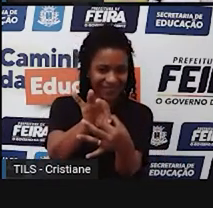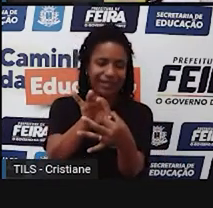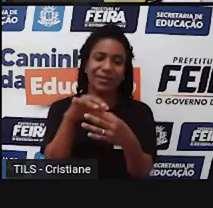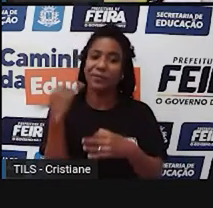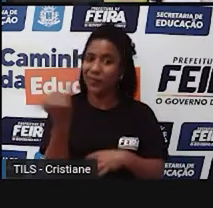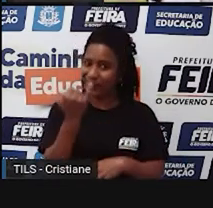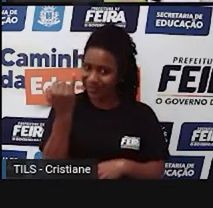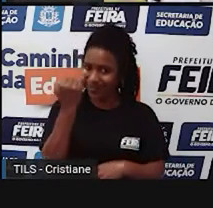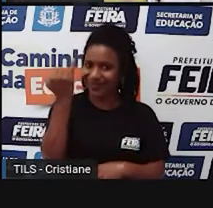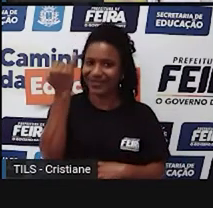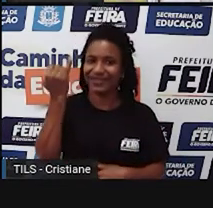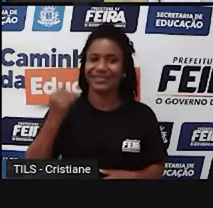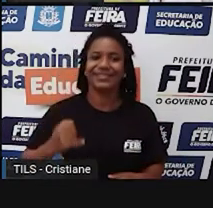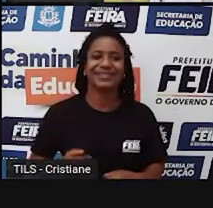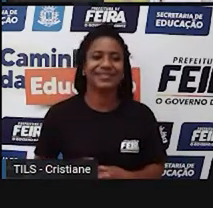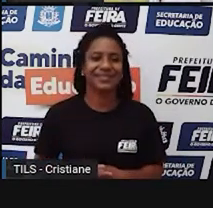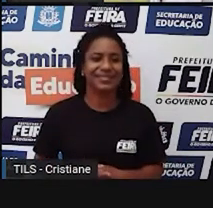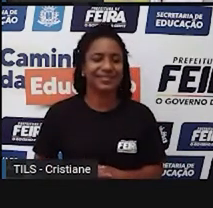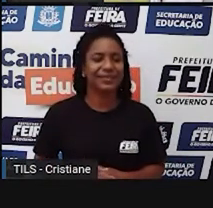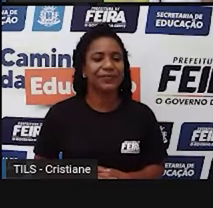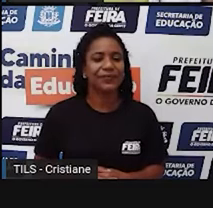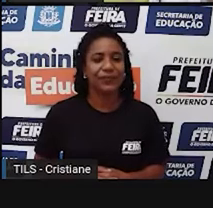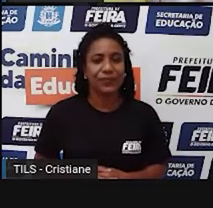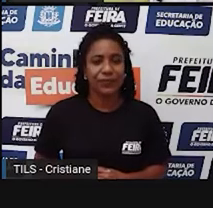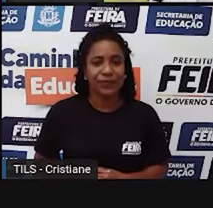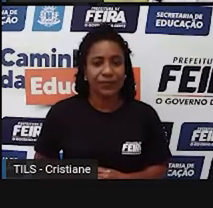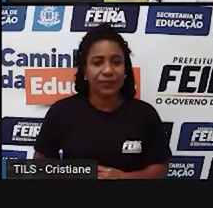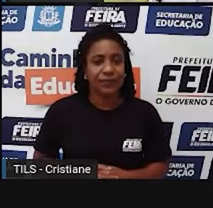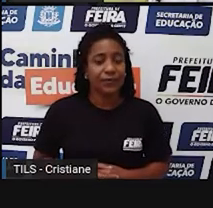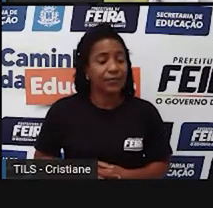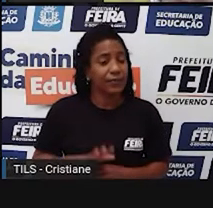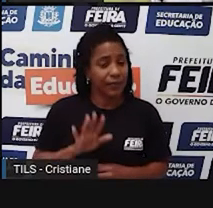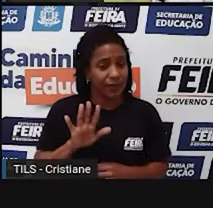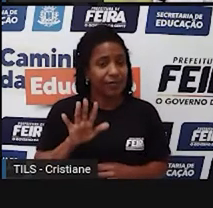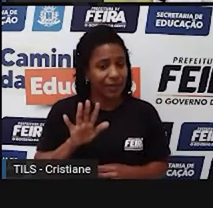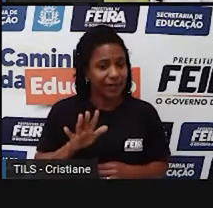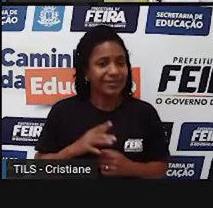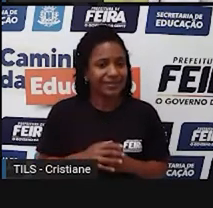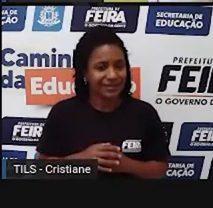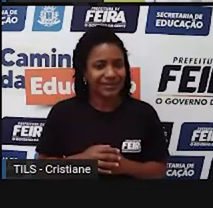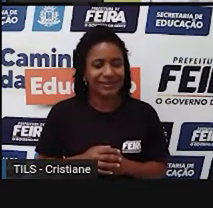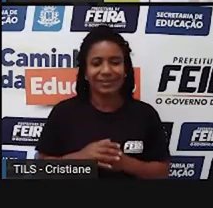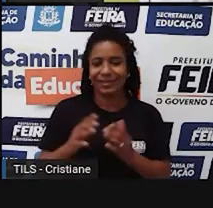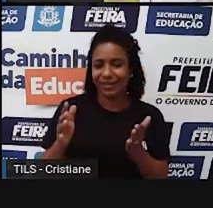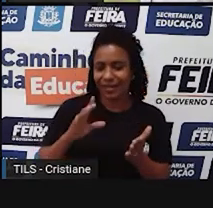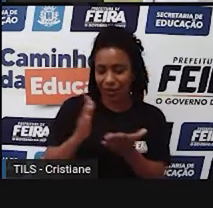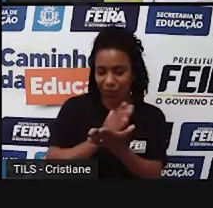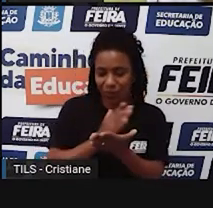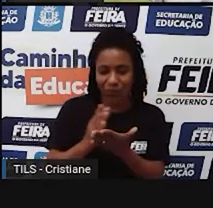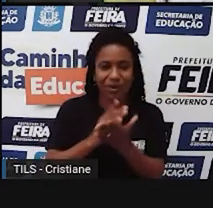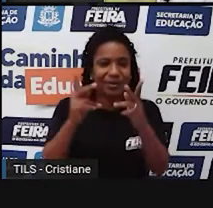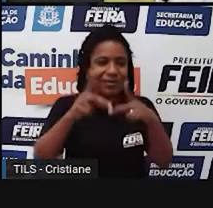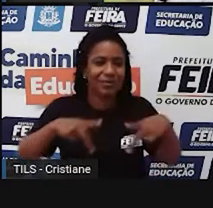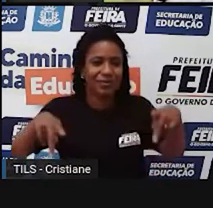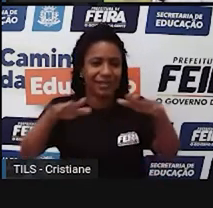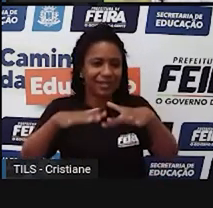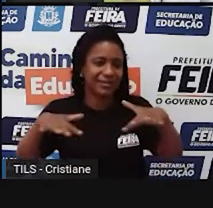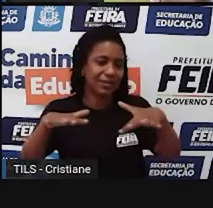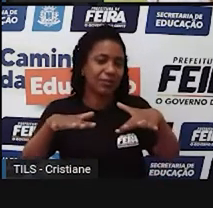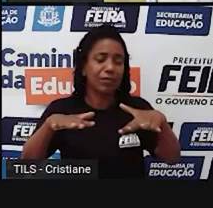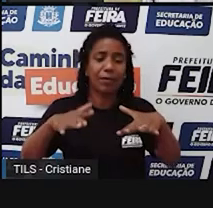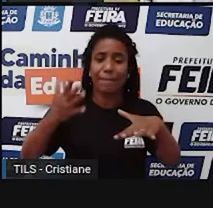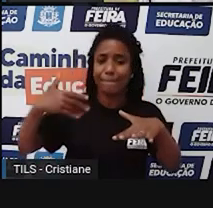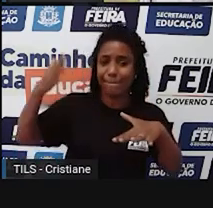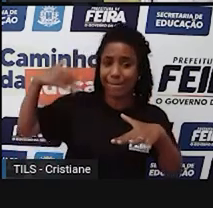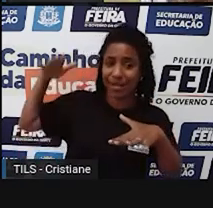está interligado, né? Bom, mas existe também aquela população que já trabalhou, que não trabalha mais hoje,